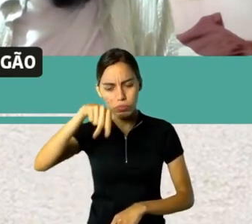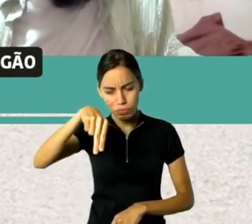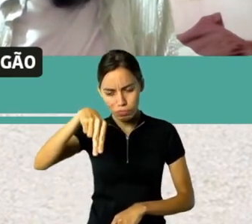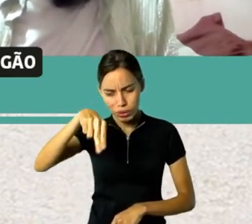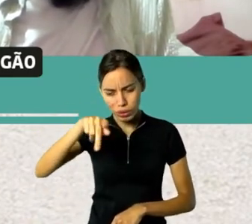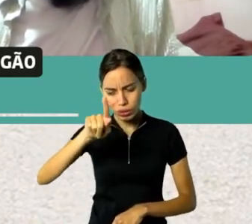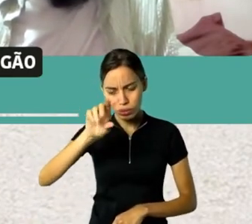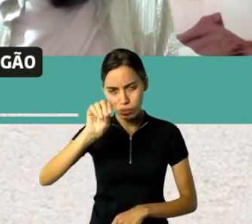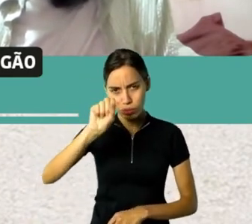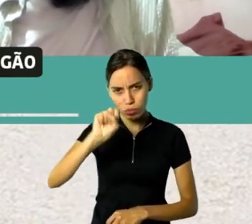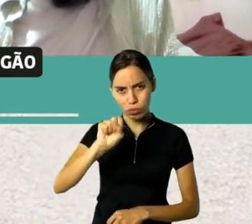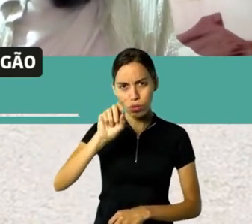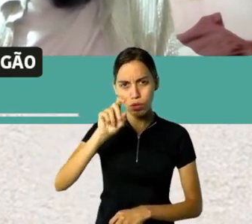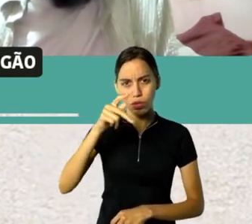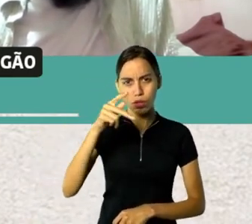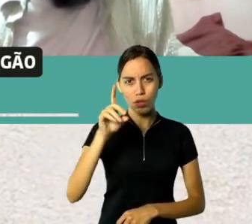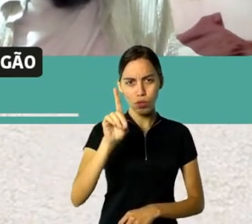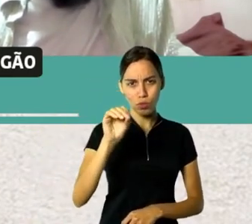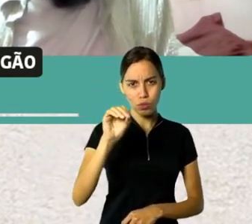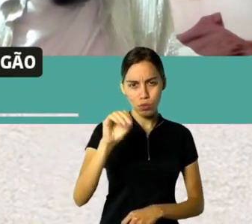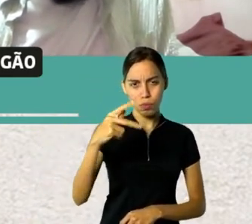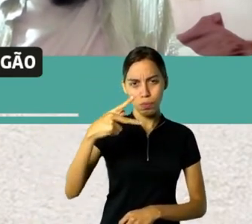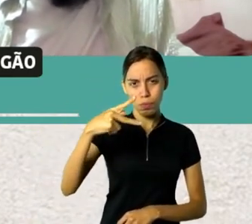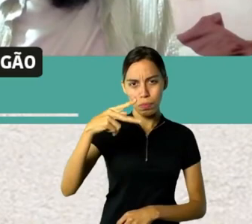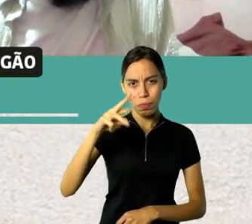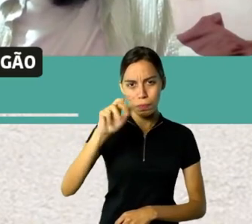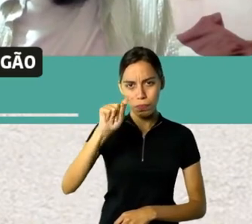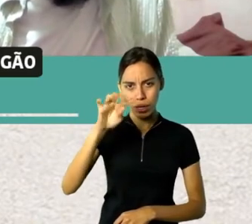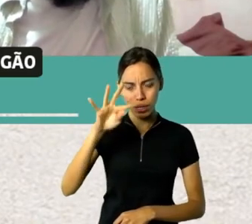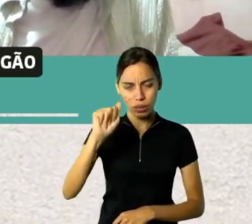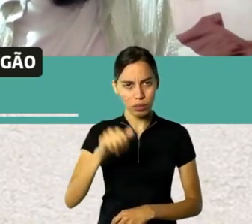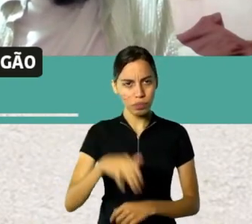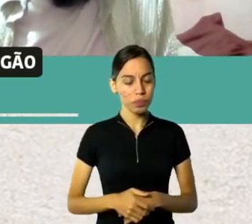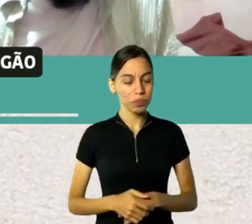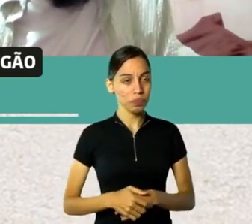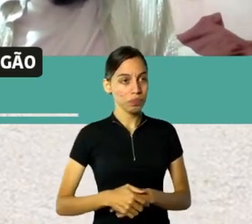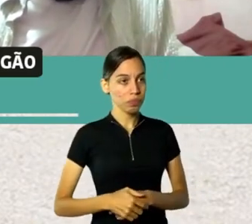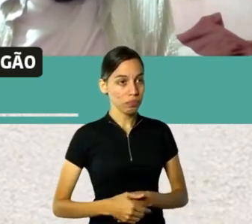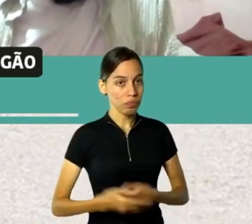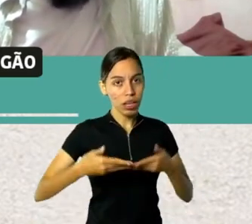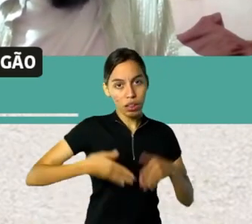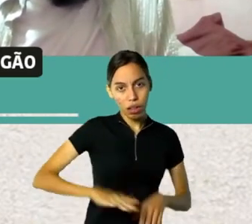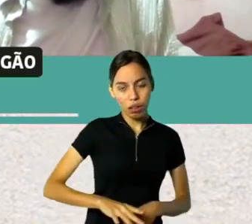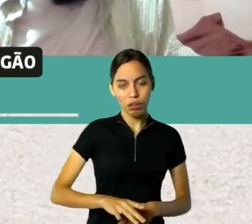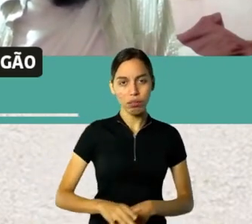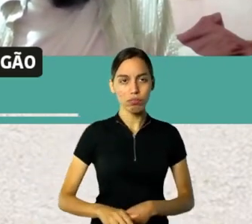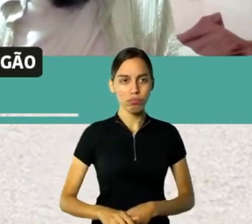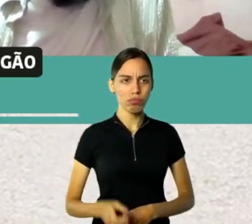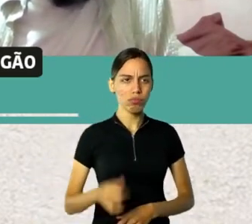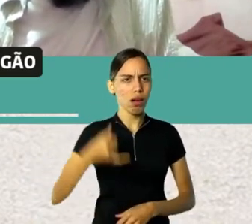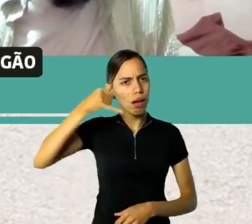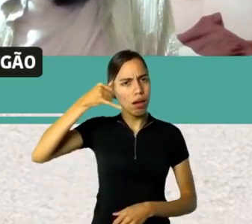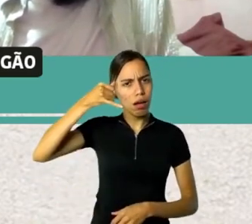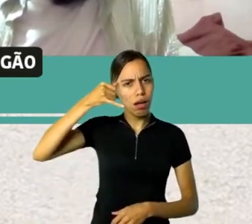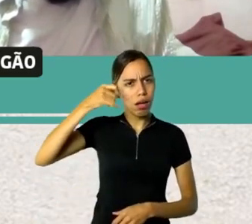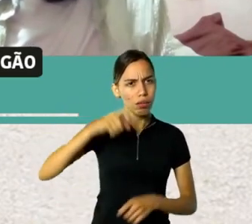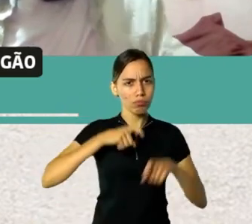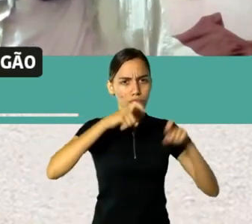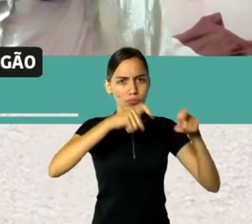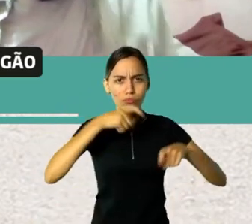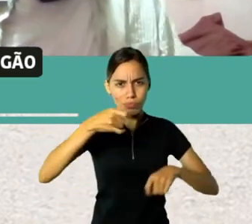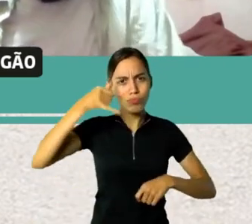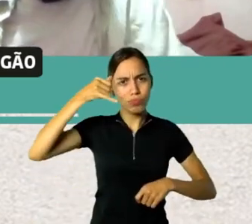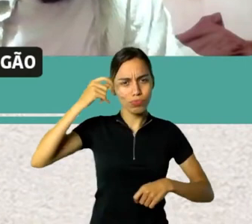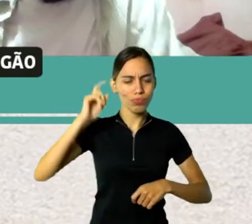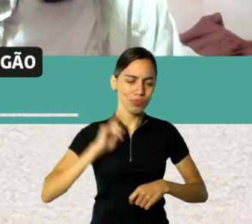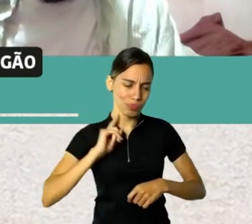recebido aqui autores mineiros, nascidos no interior de Minas, não só na capital. Aí eu queria